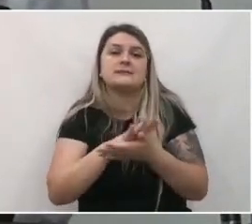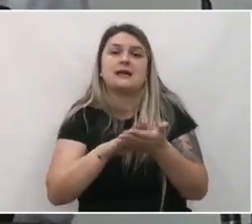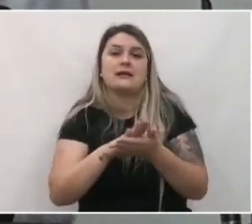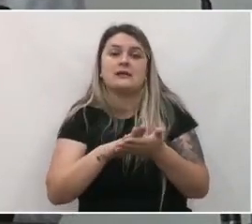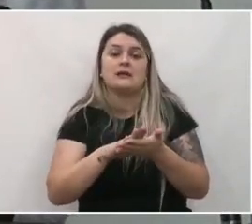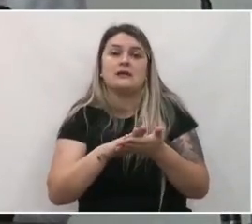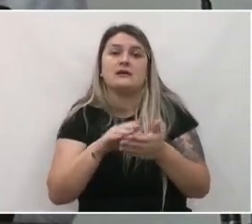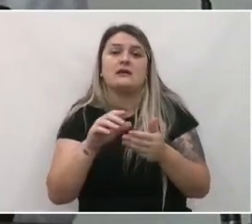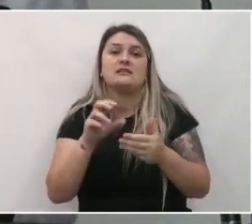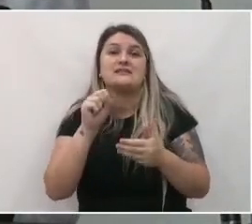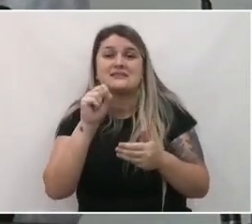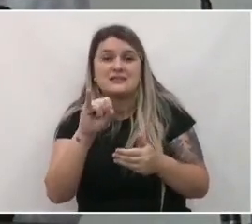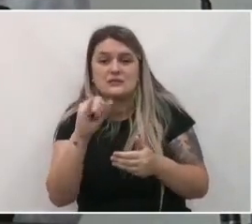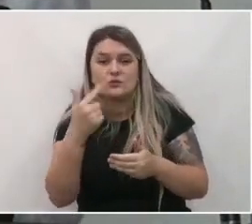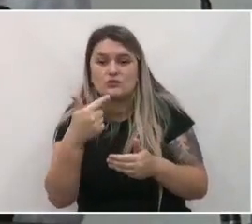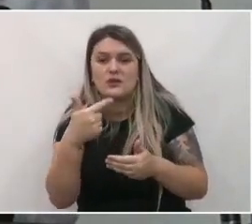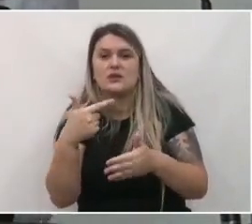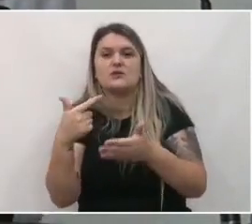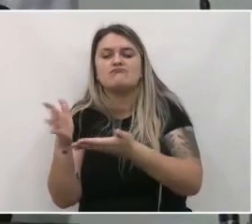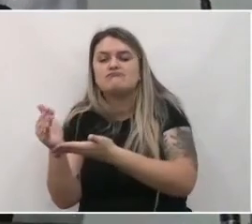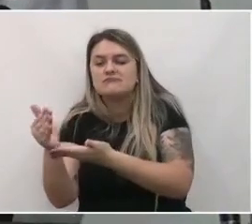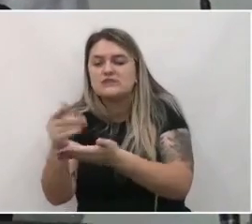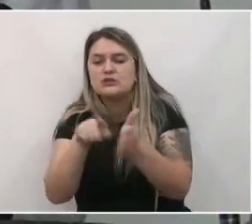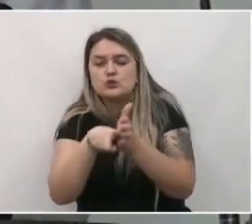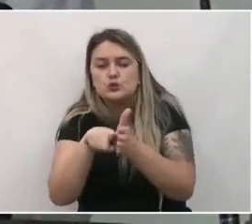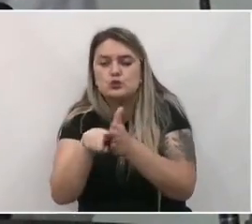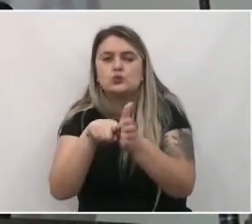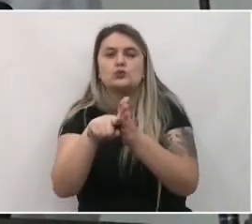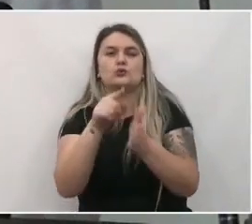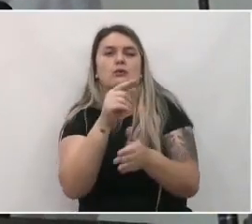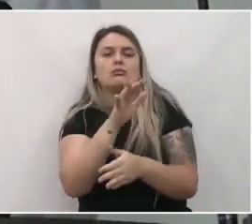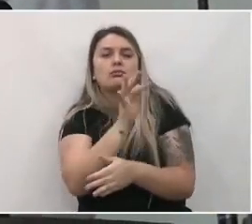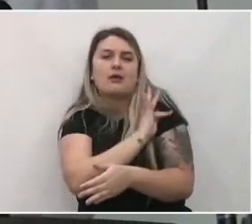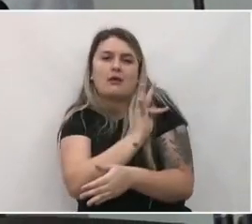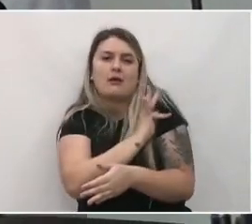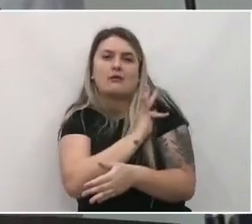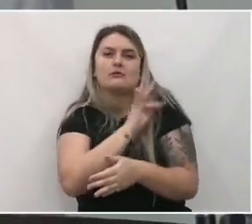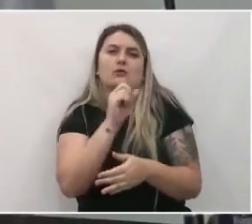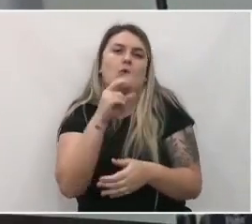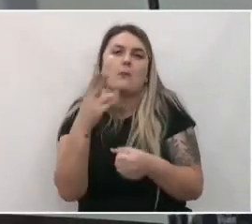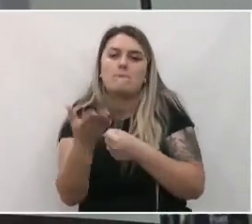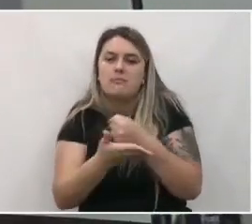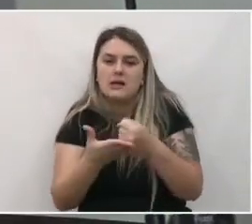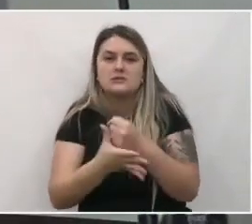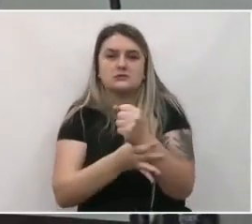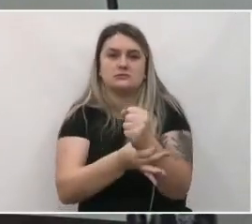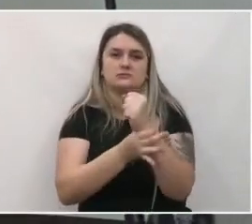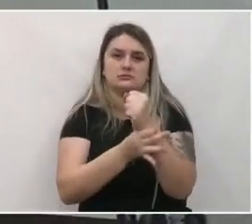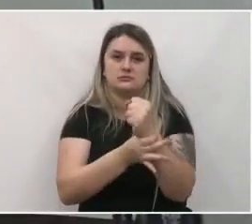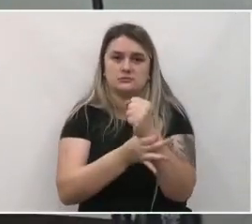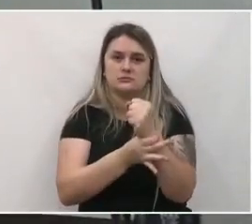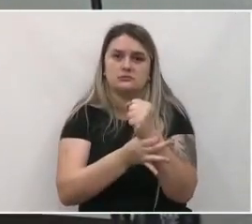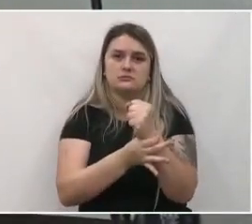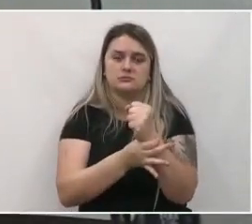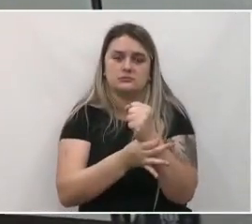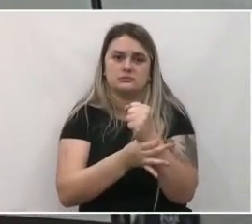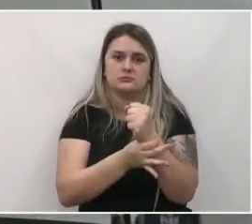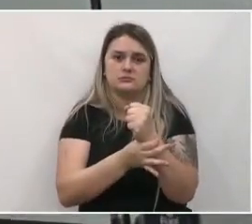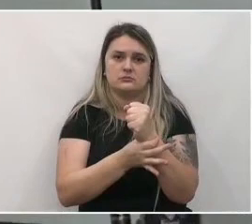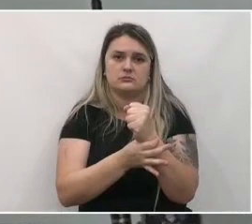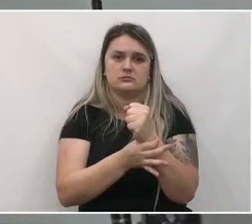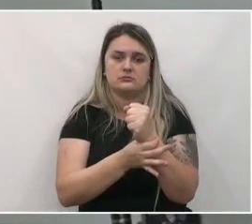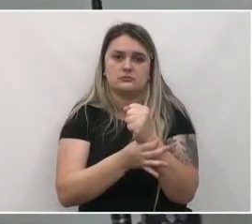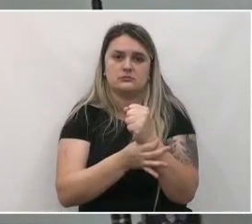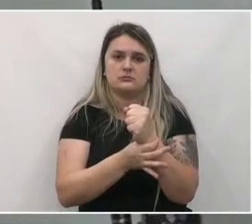sem um amparo técnico, sem uma base de segurança, certo?